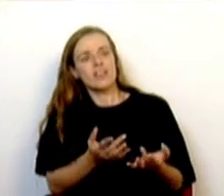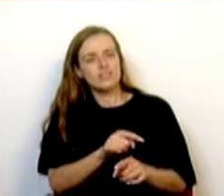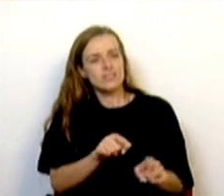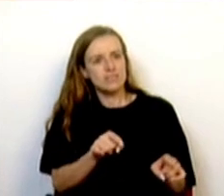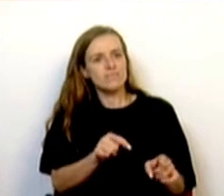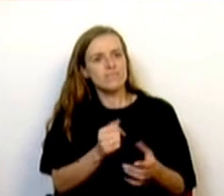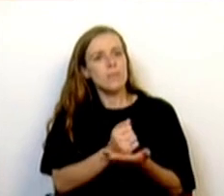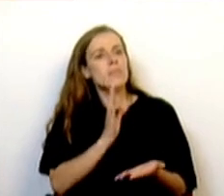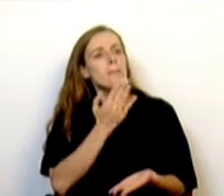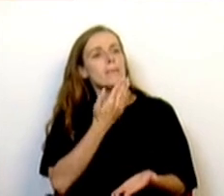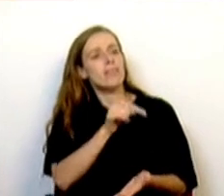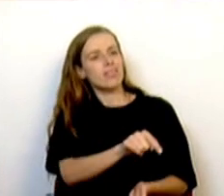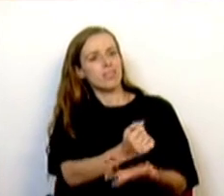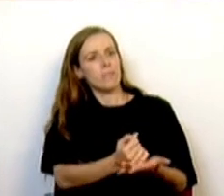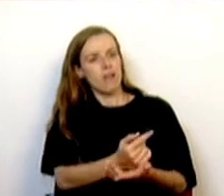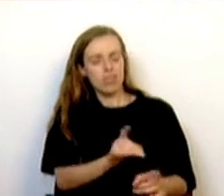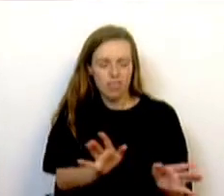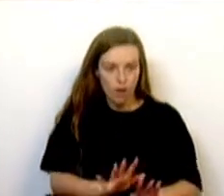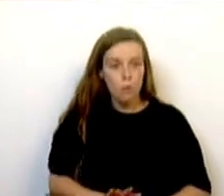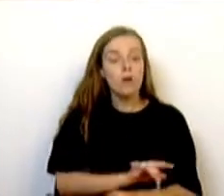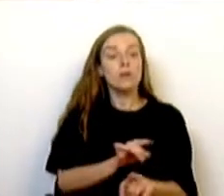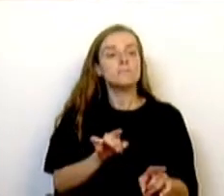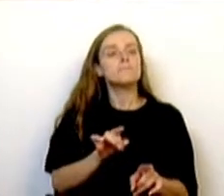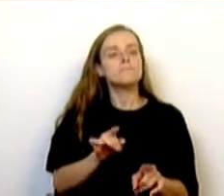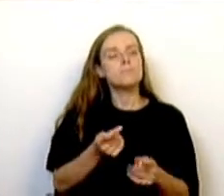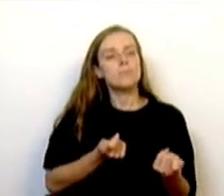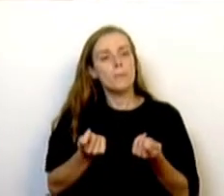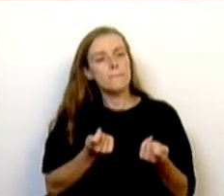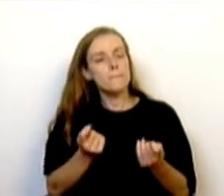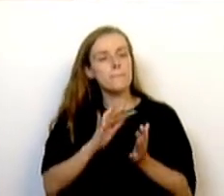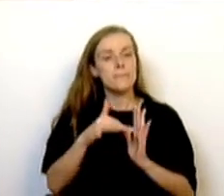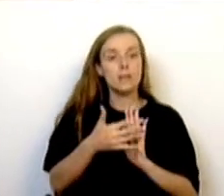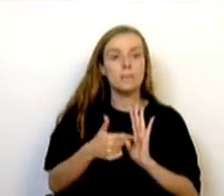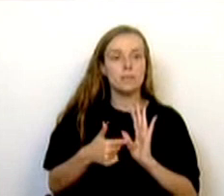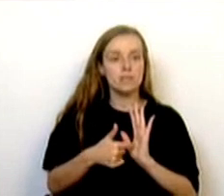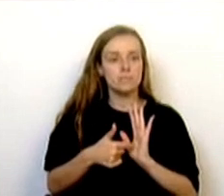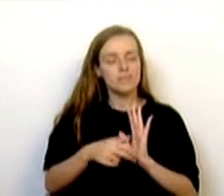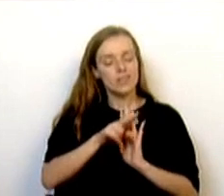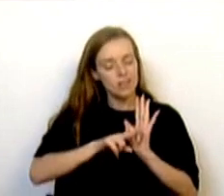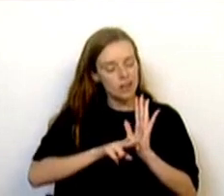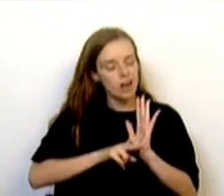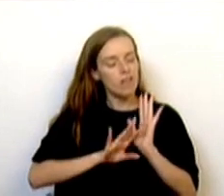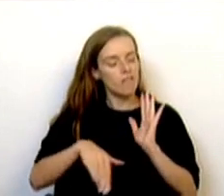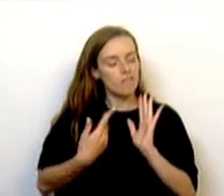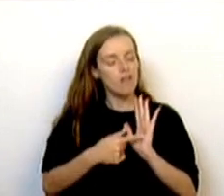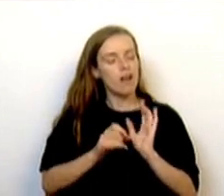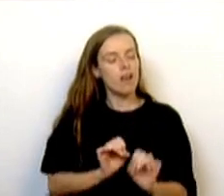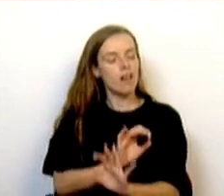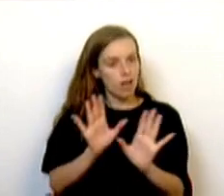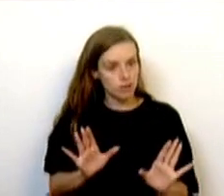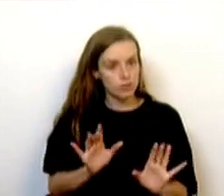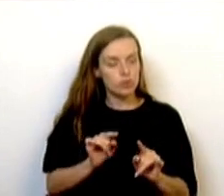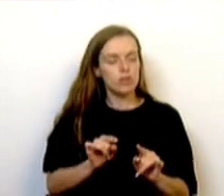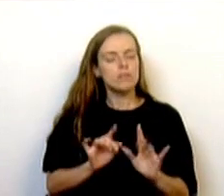E sim, a previsibilidade e o planeamento da medida tornam as regras claras. A abrangência